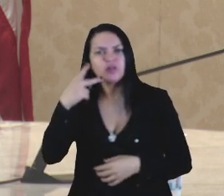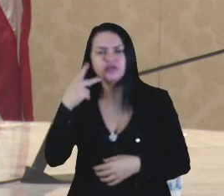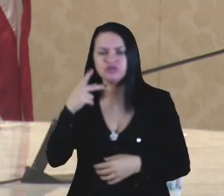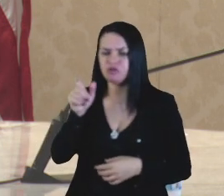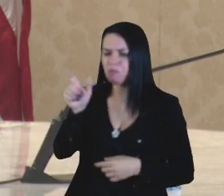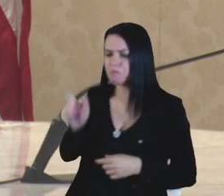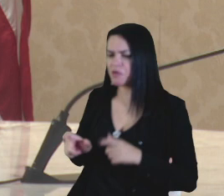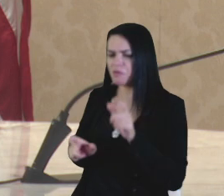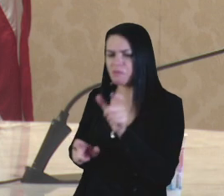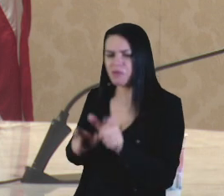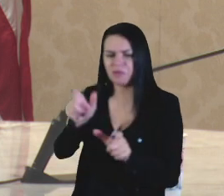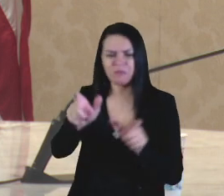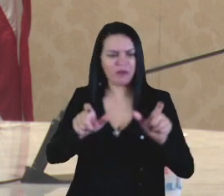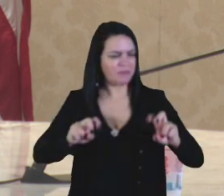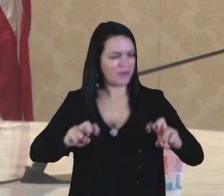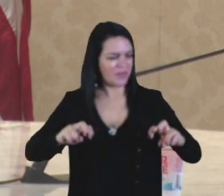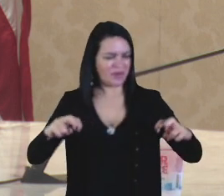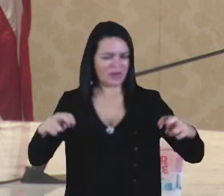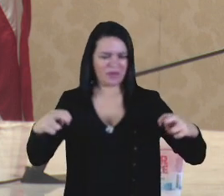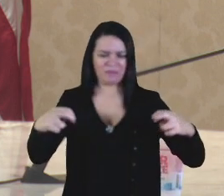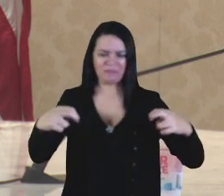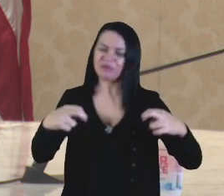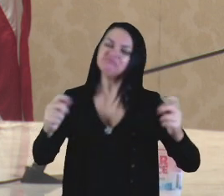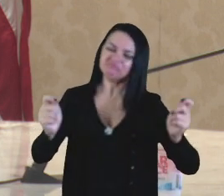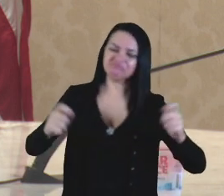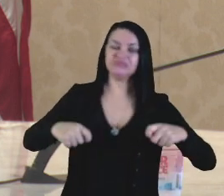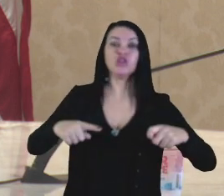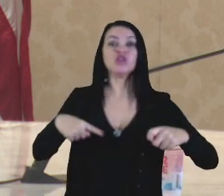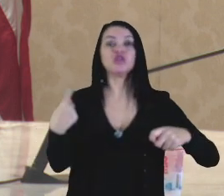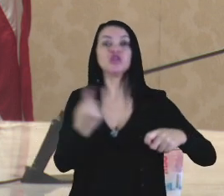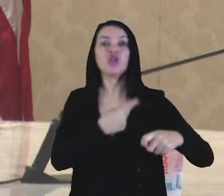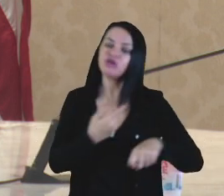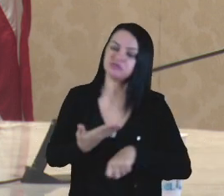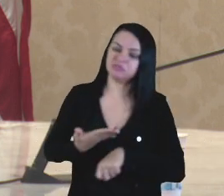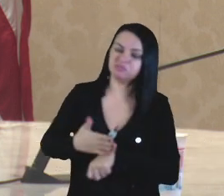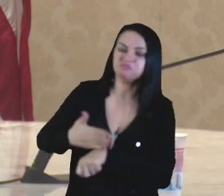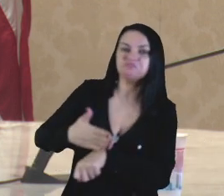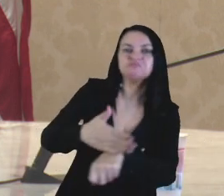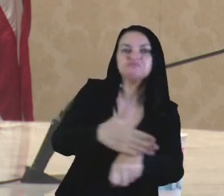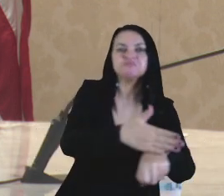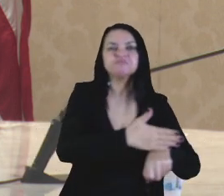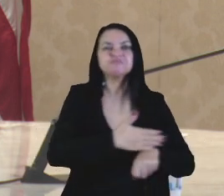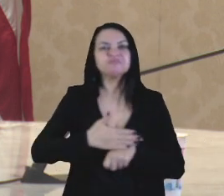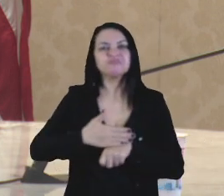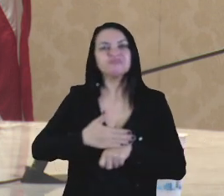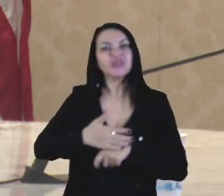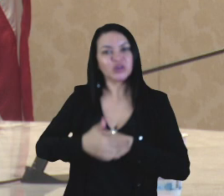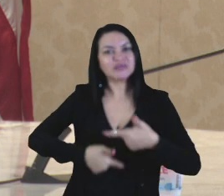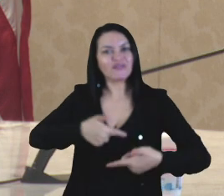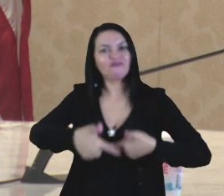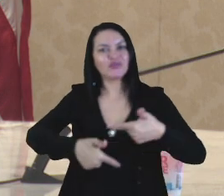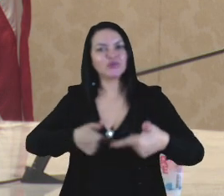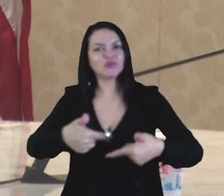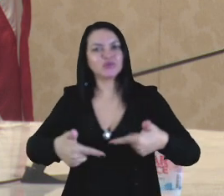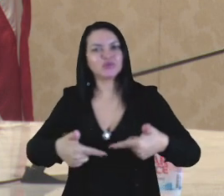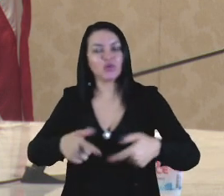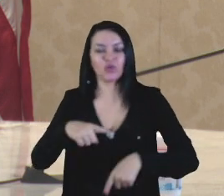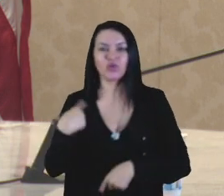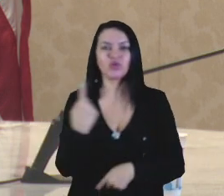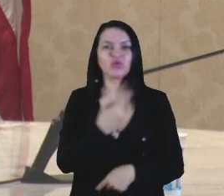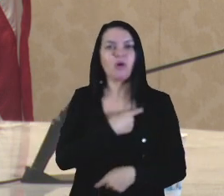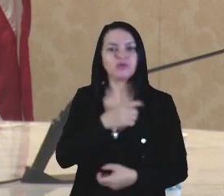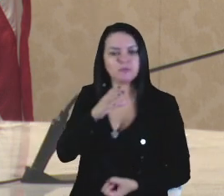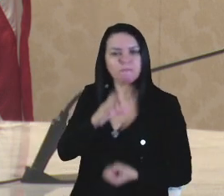reúnem para que nós possamos exercitar a dimensão do serviço. Nós estamos com esses frutos,